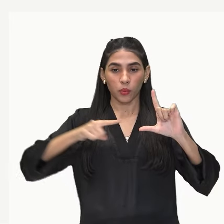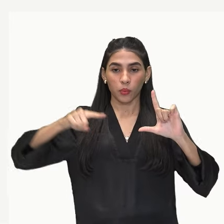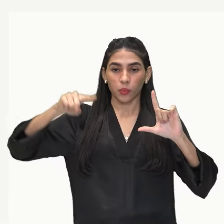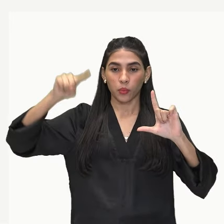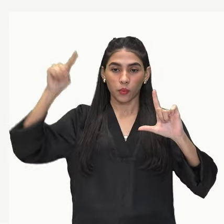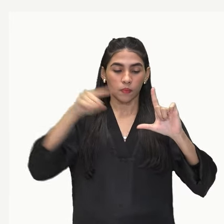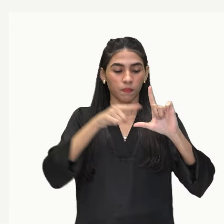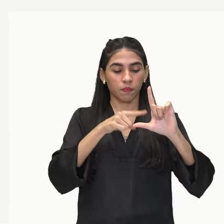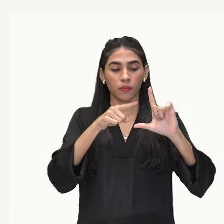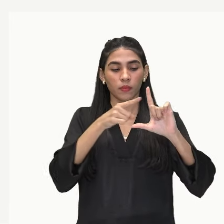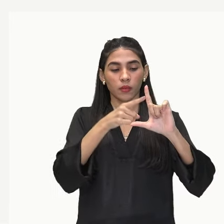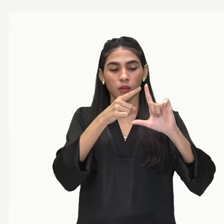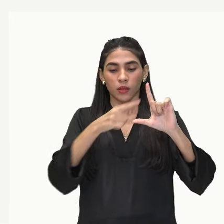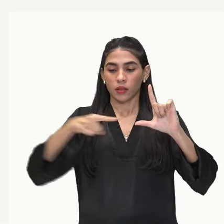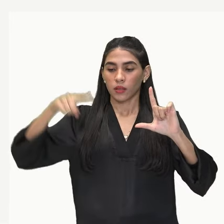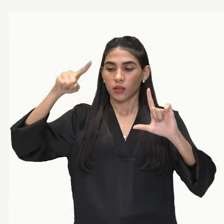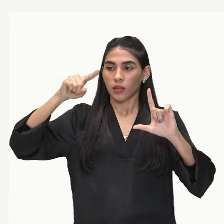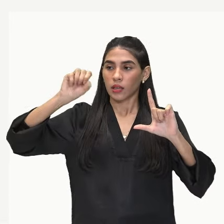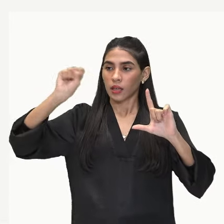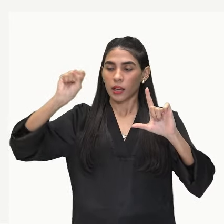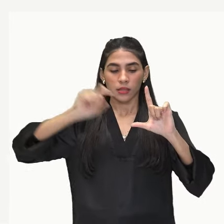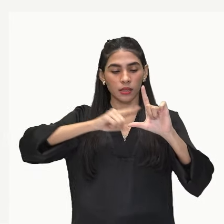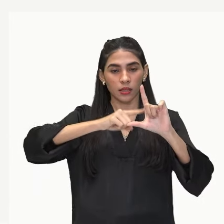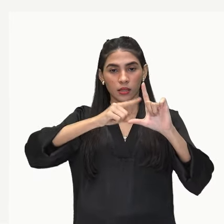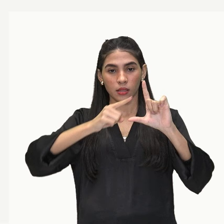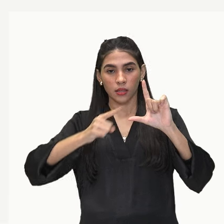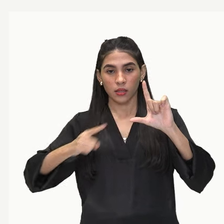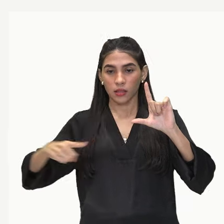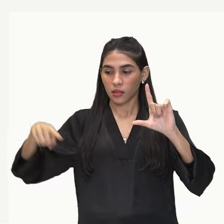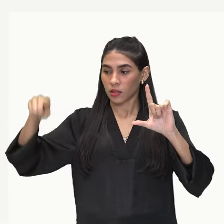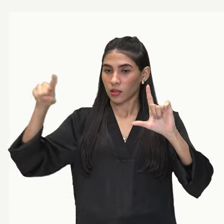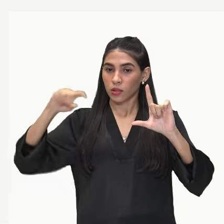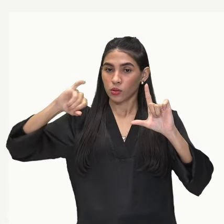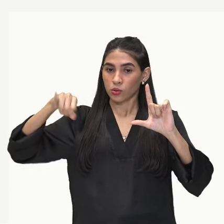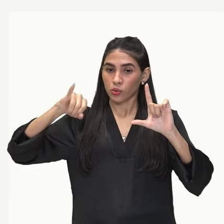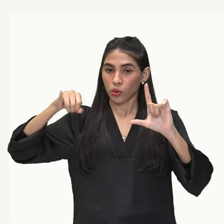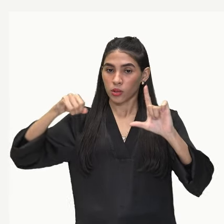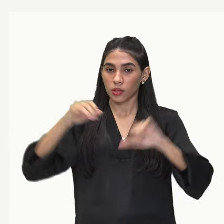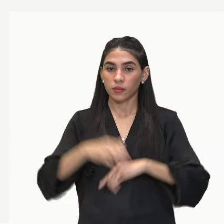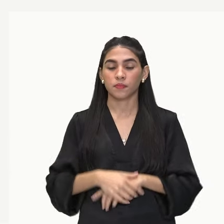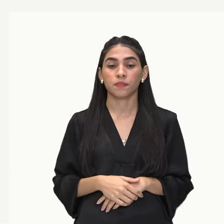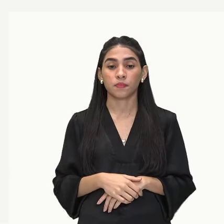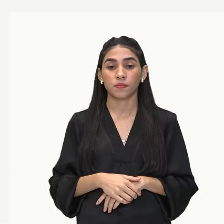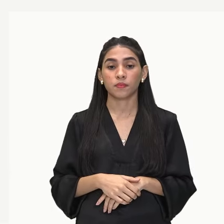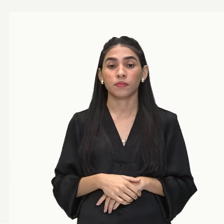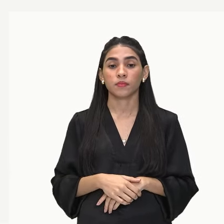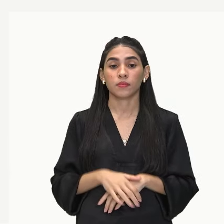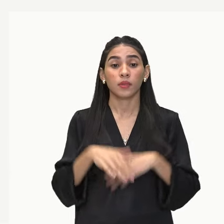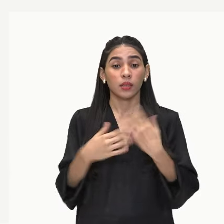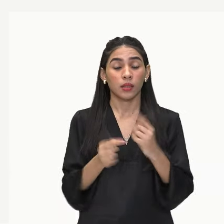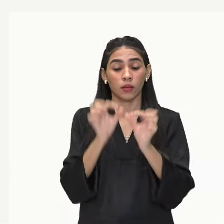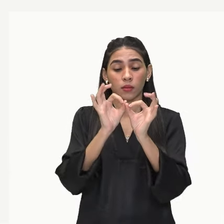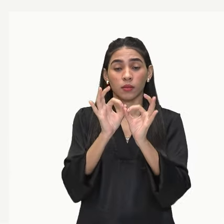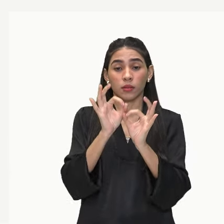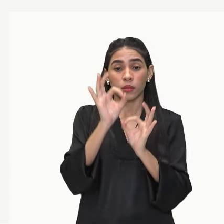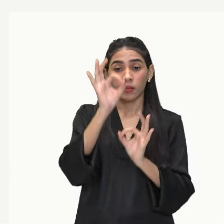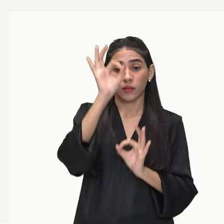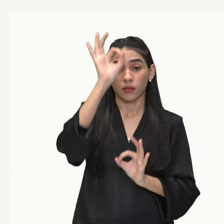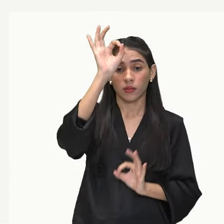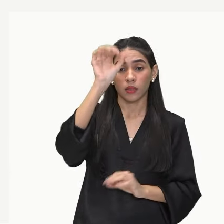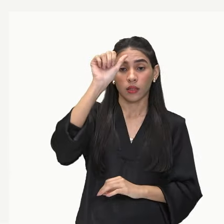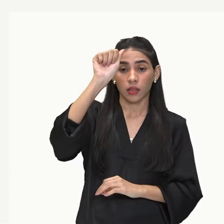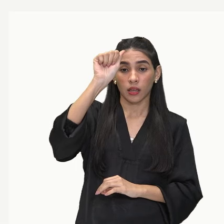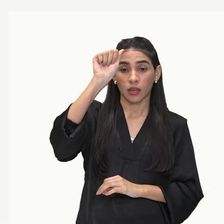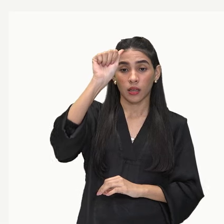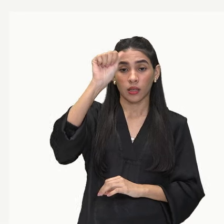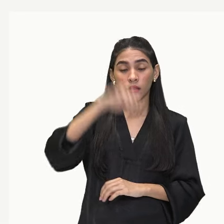E a gente vai entender como as detalhes, né? Que essa curva A, ela vai apresentar ali o